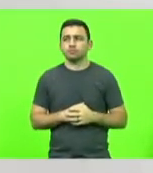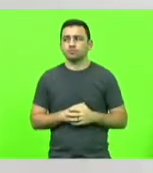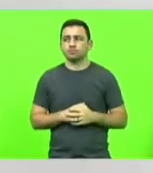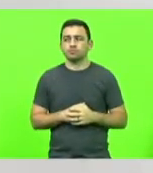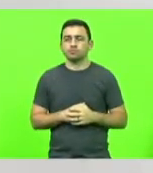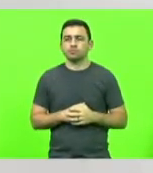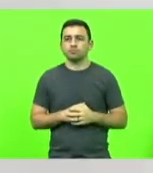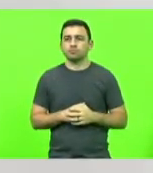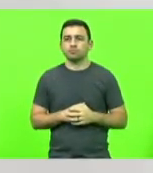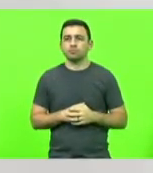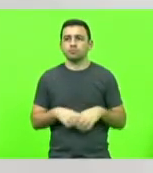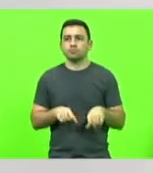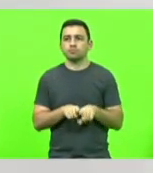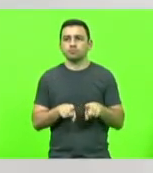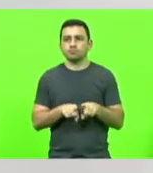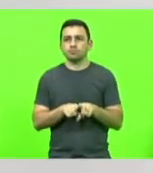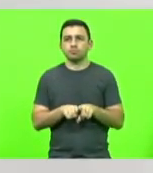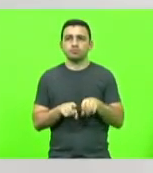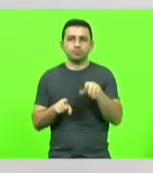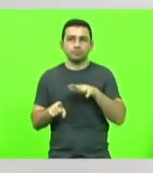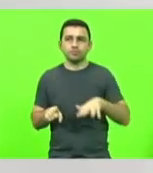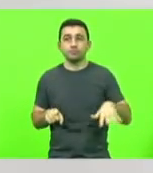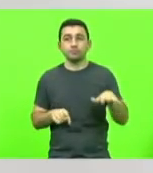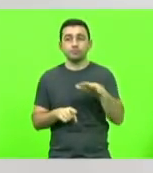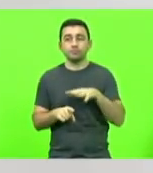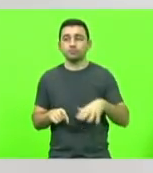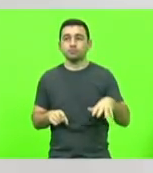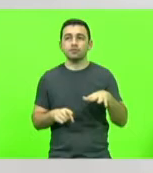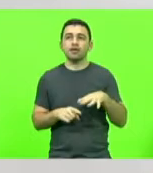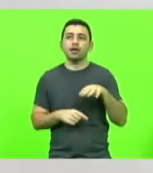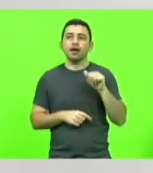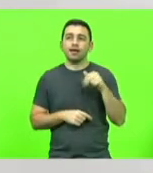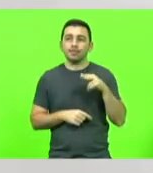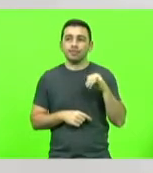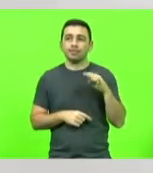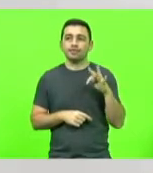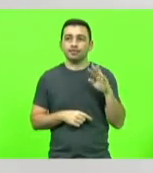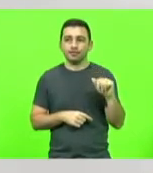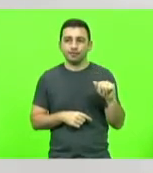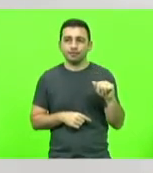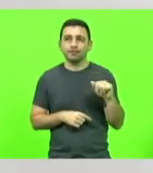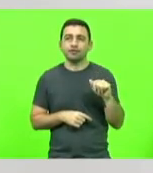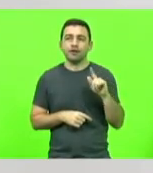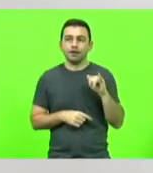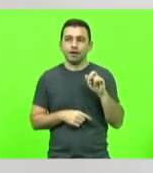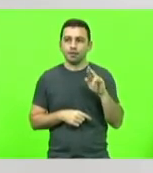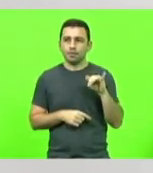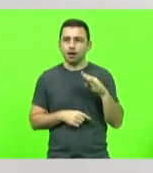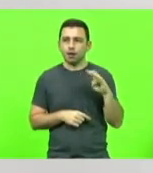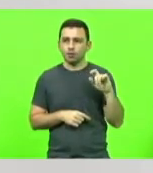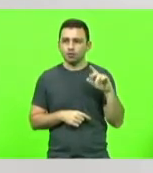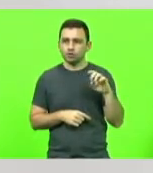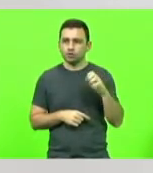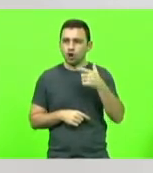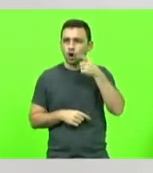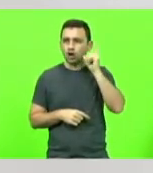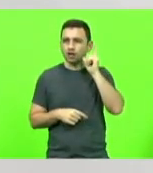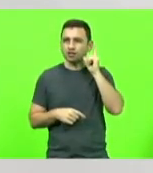a Anitta Garibaldi teve aqui a solenidade, eu estive presente na solenidade do